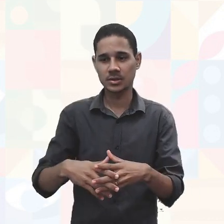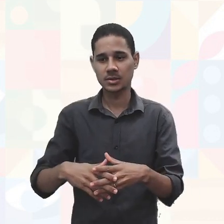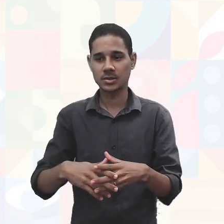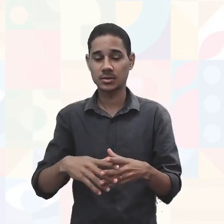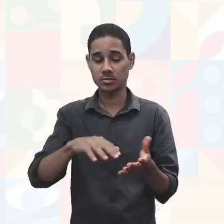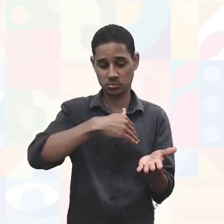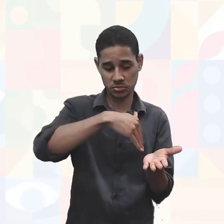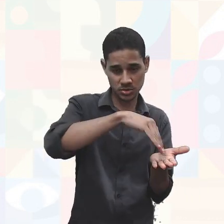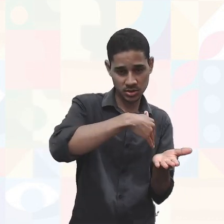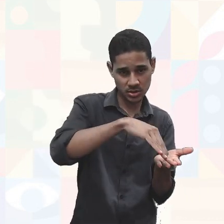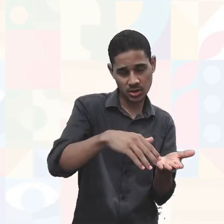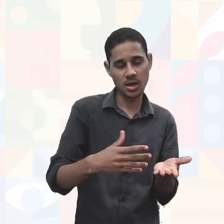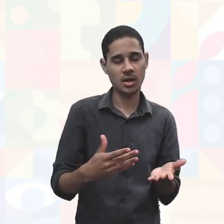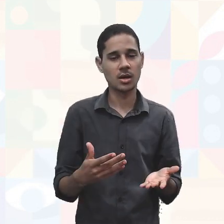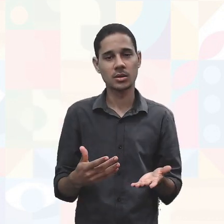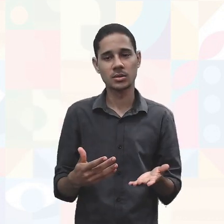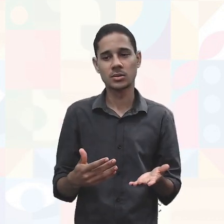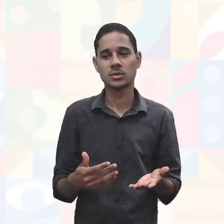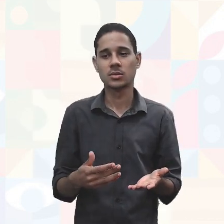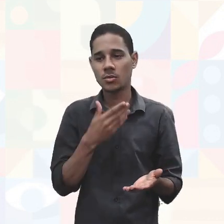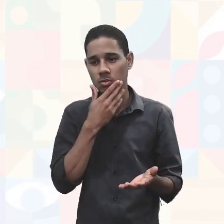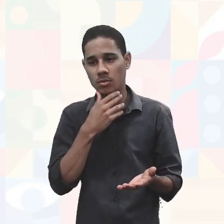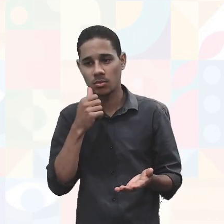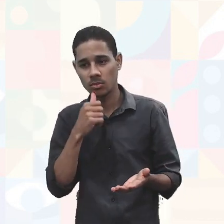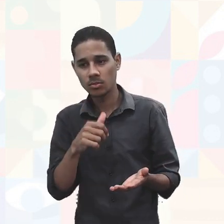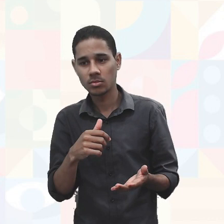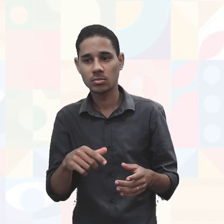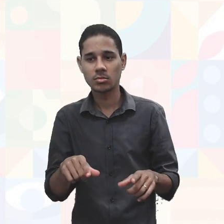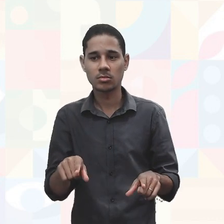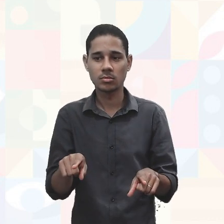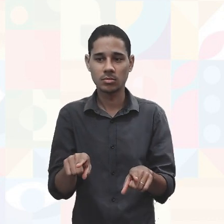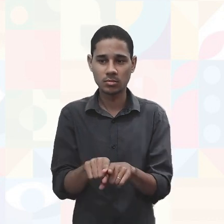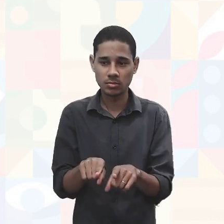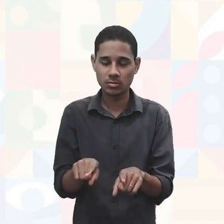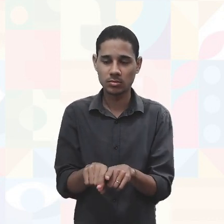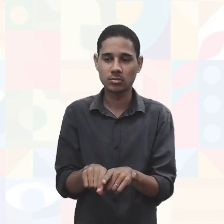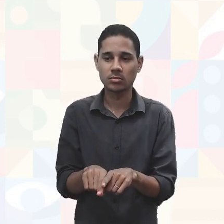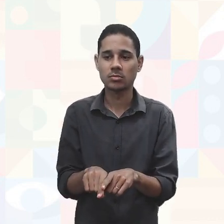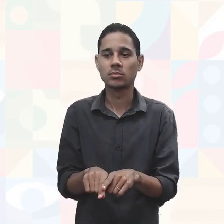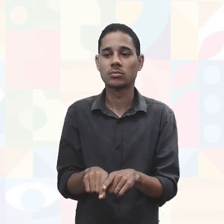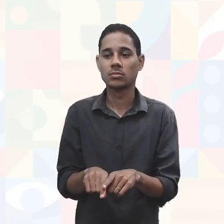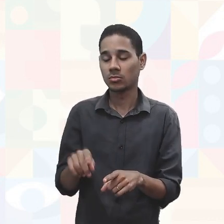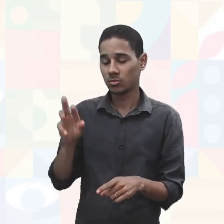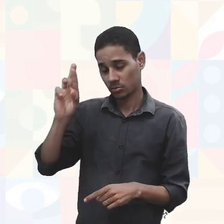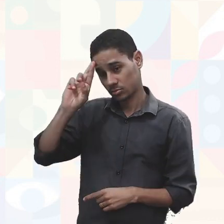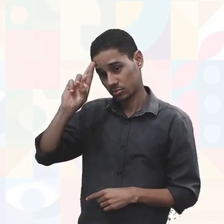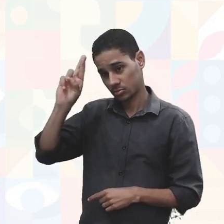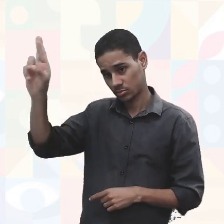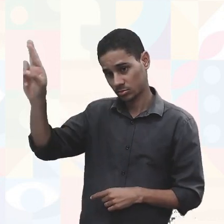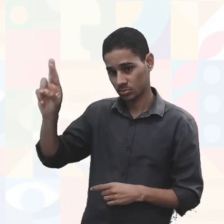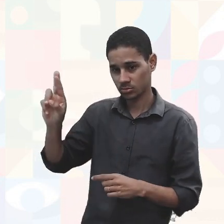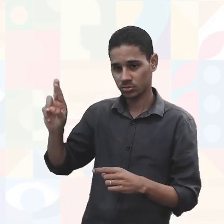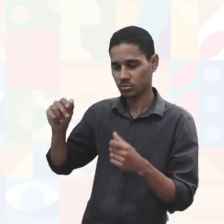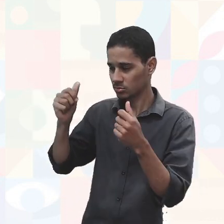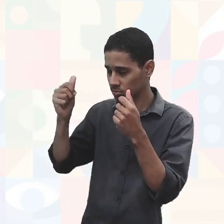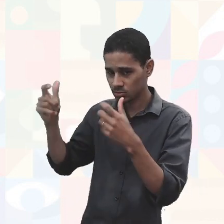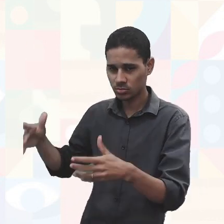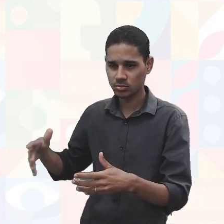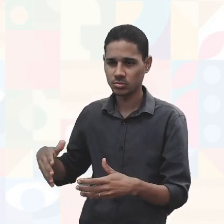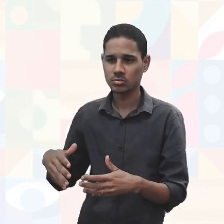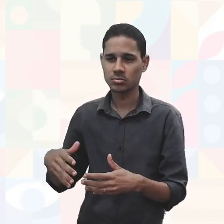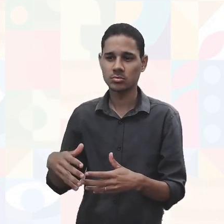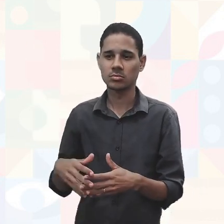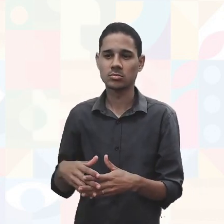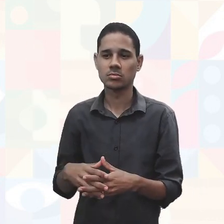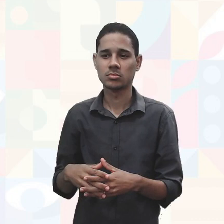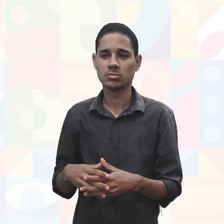secretário escolar ou secretária, explanado, demonstrado para o gestor, vai obter, vai